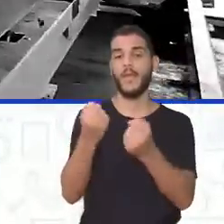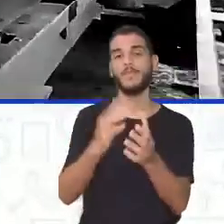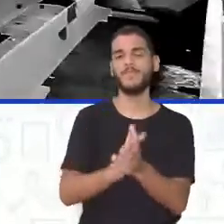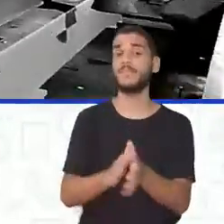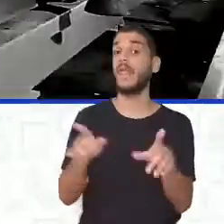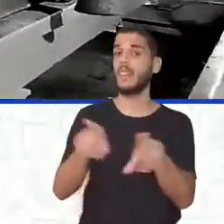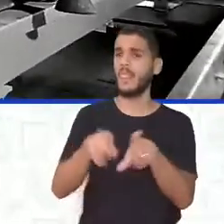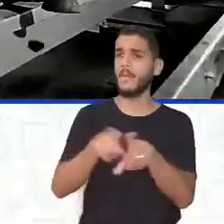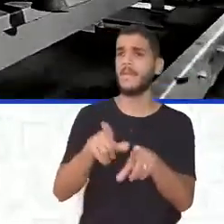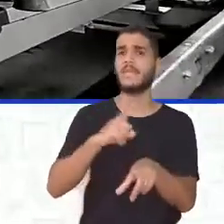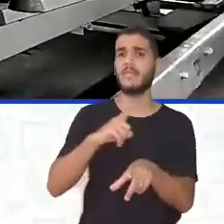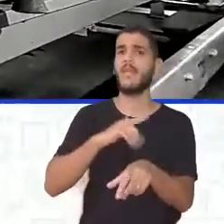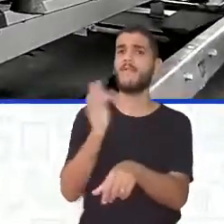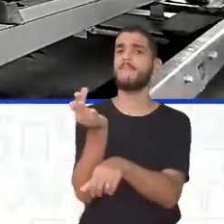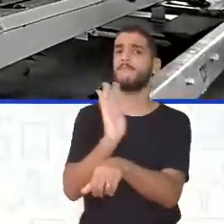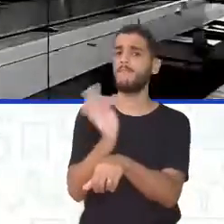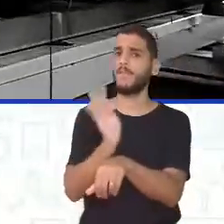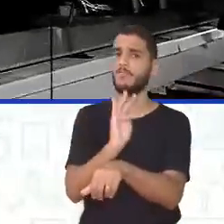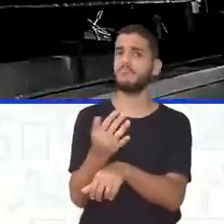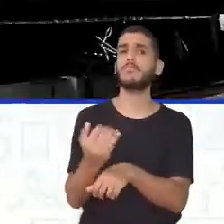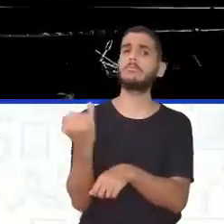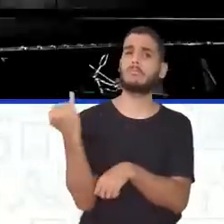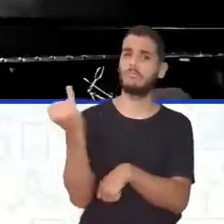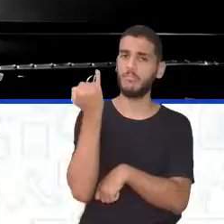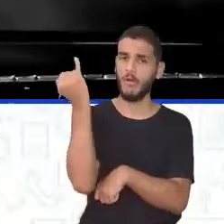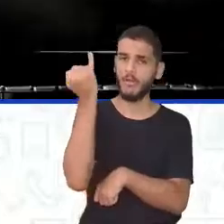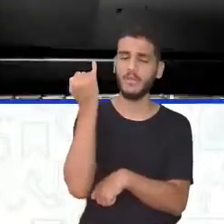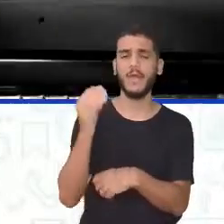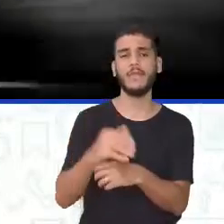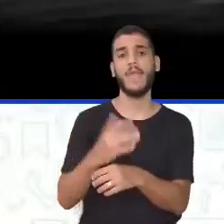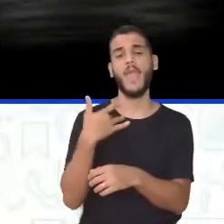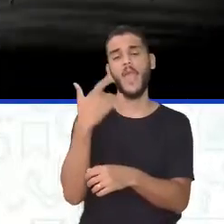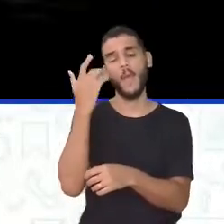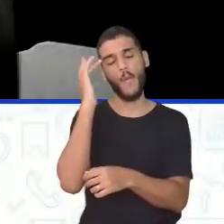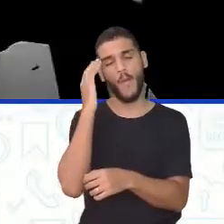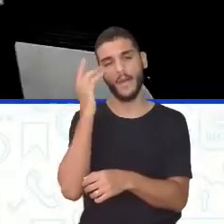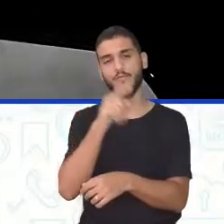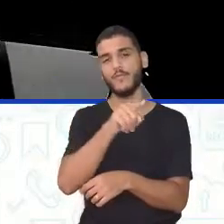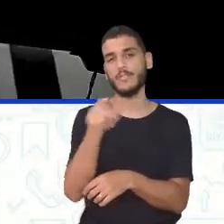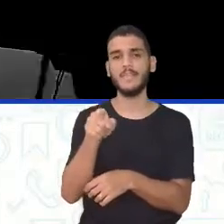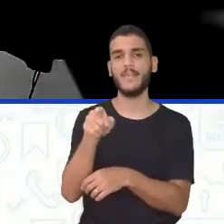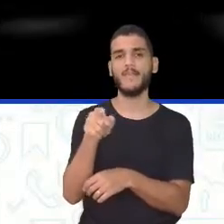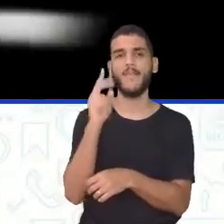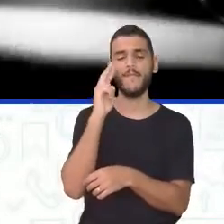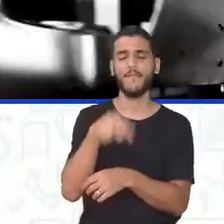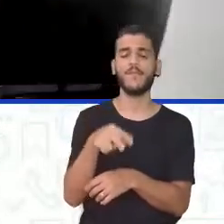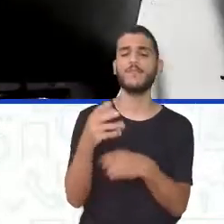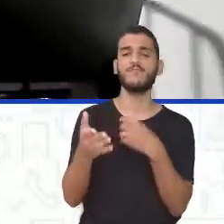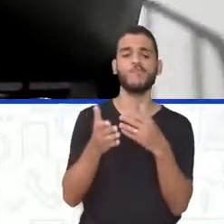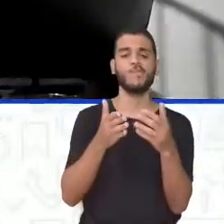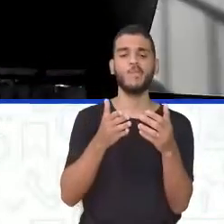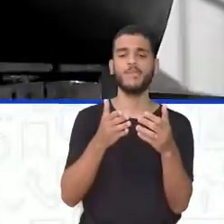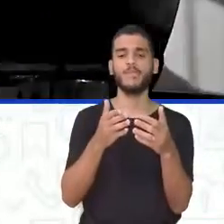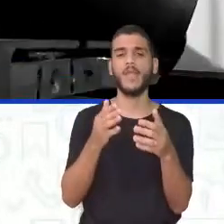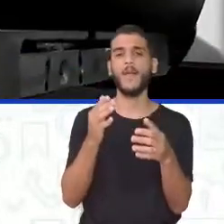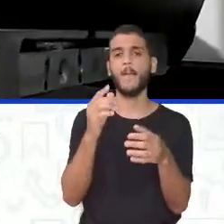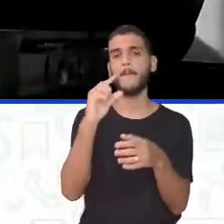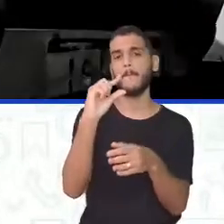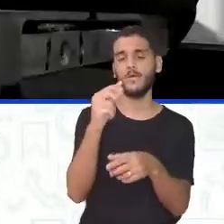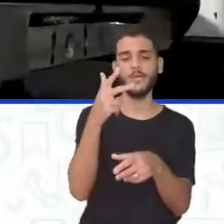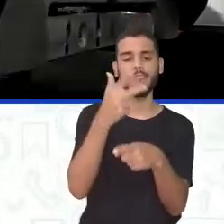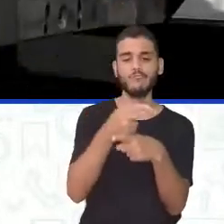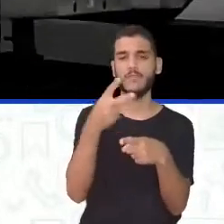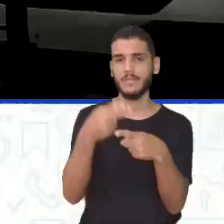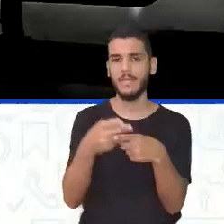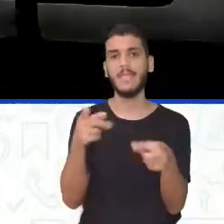acredito que até eles já devem ter visto trechos em algumas aulas. Que é Tempos Modernos, né? Sim. De Charlie Chaplin. De Charlie